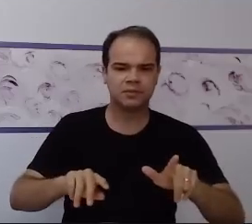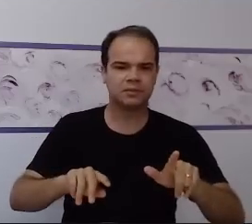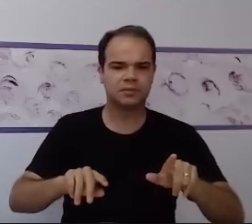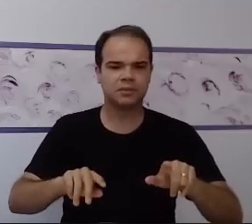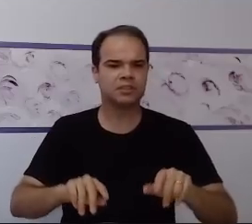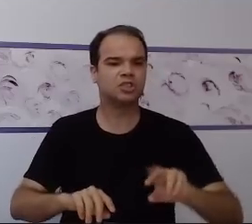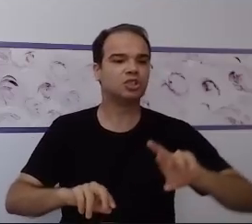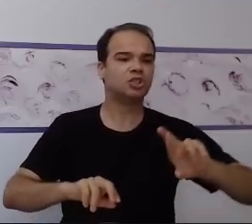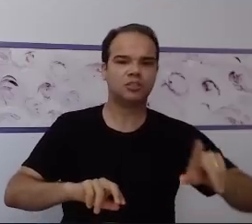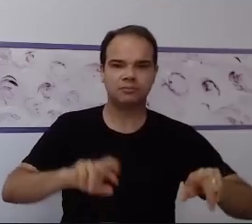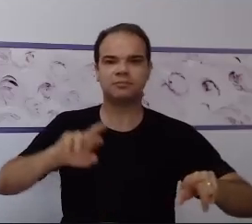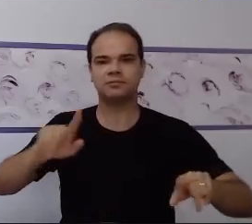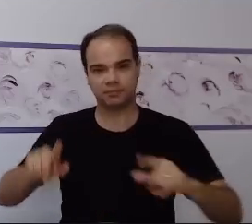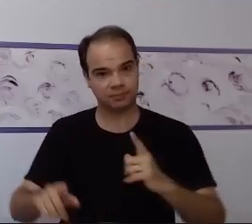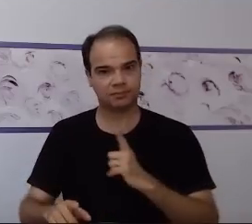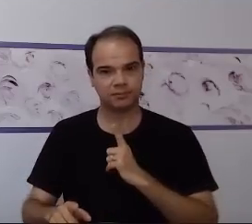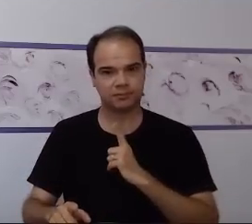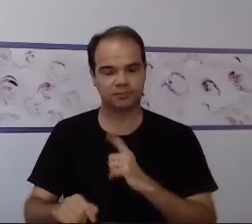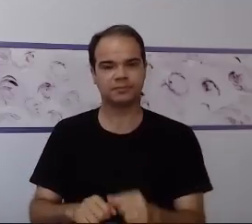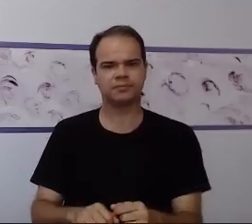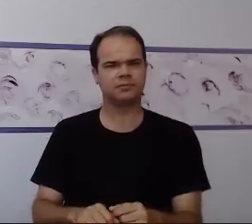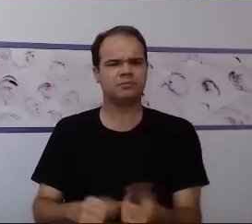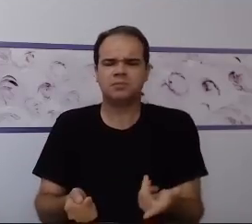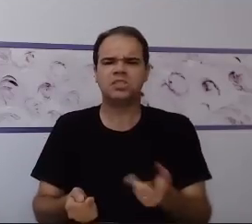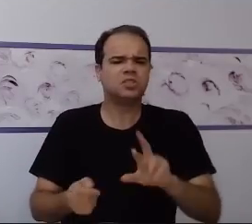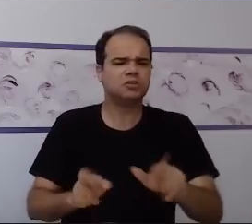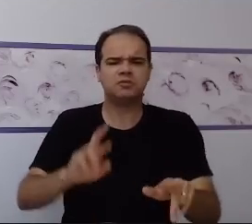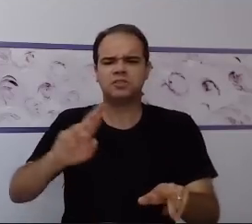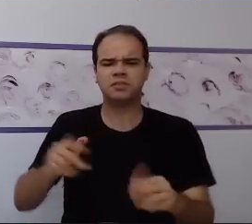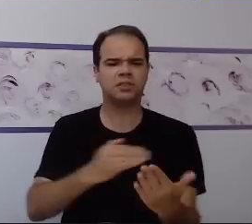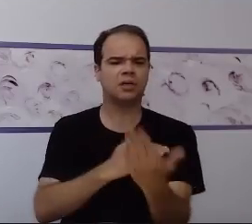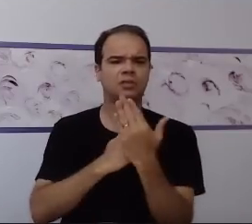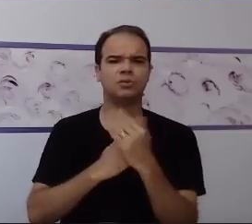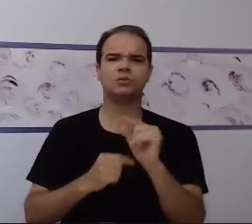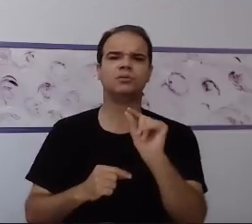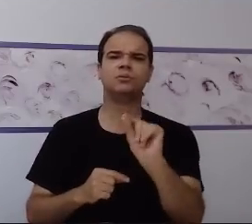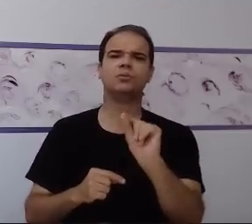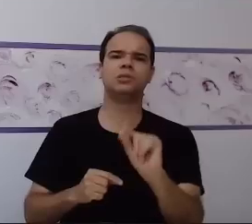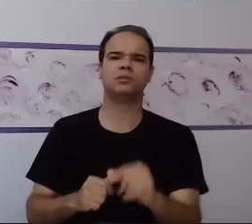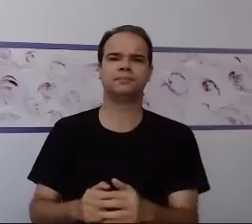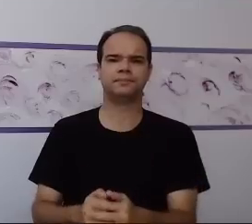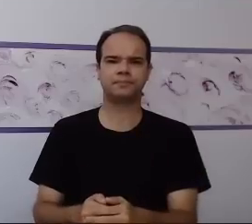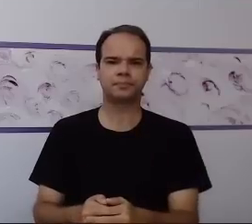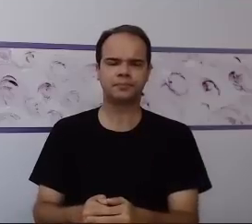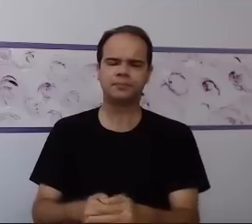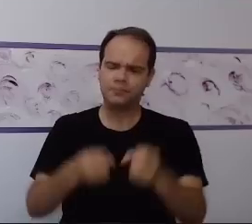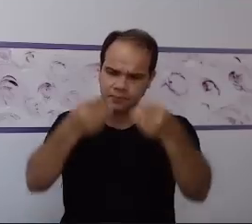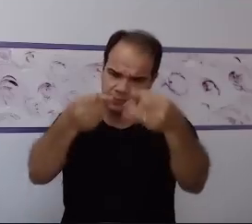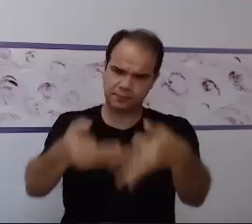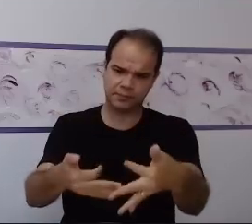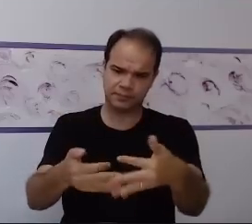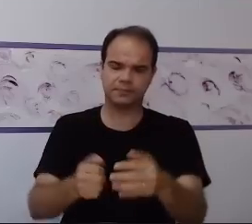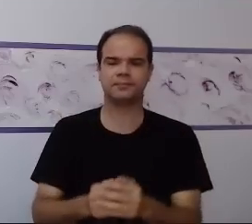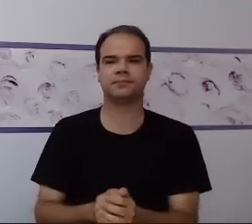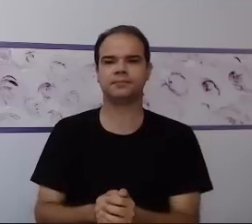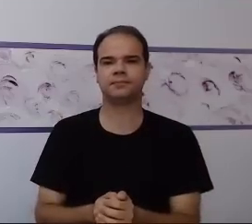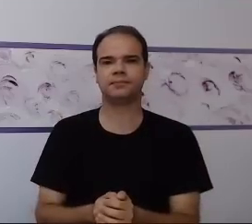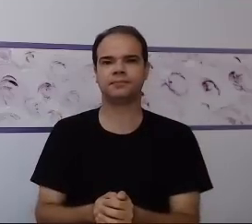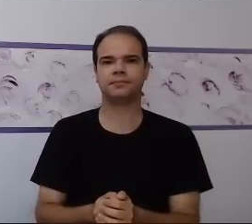utilizar recursos alternativos? O que seria isso? Recursos alternativos. O que seriam essas alternatividades? Bom,